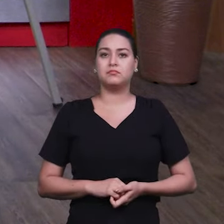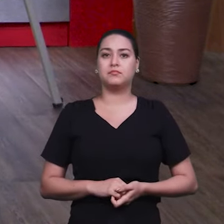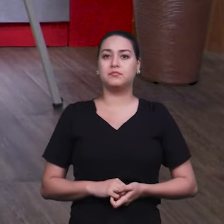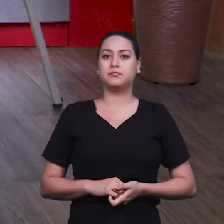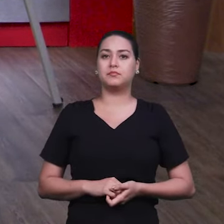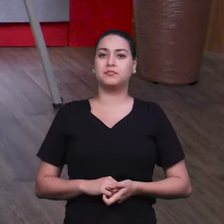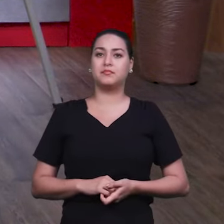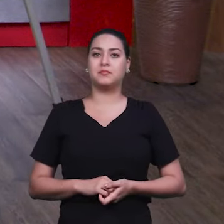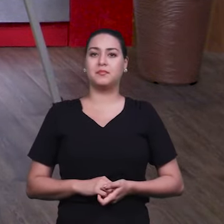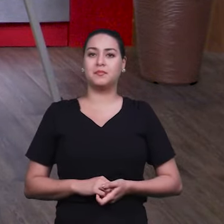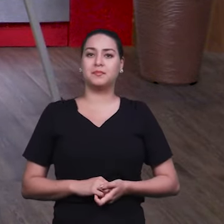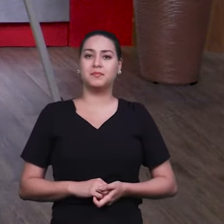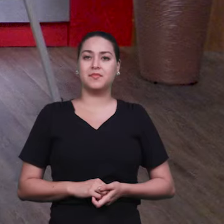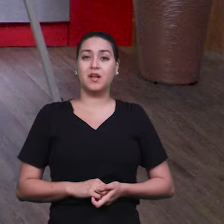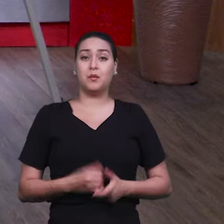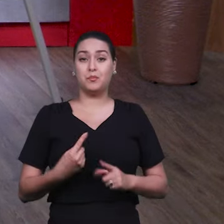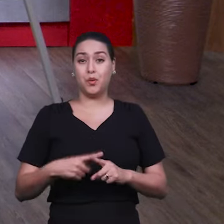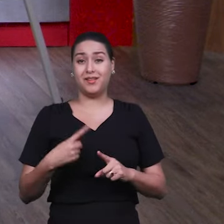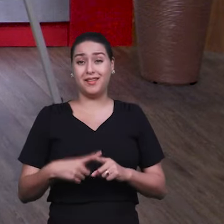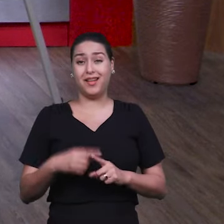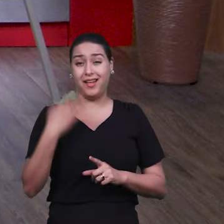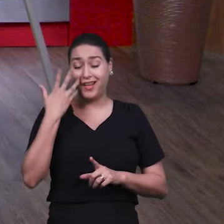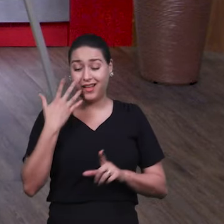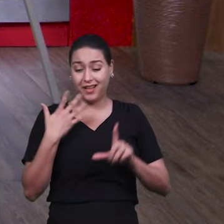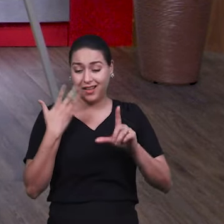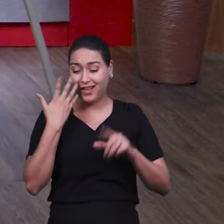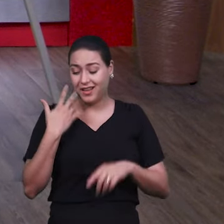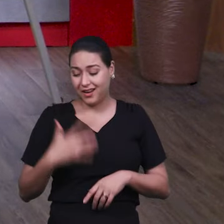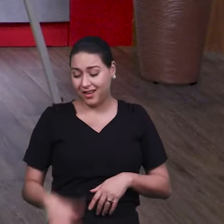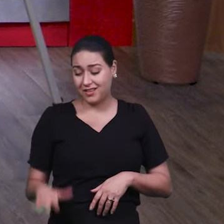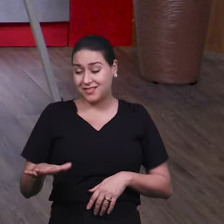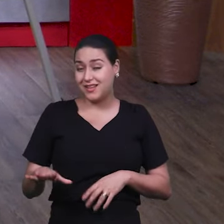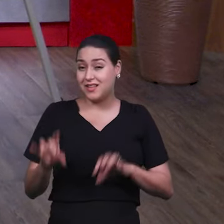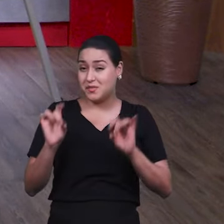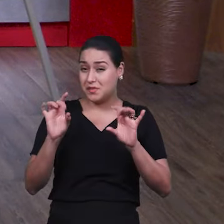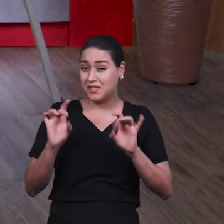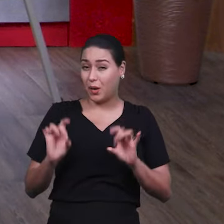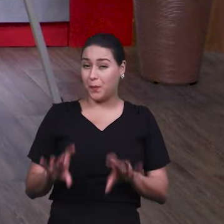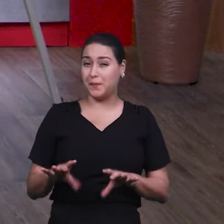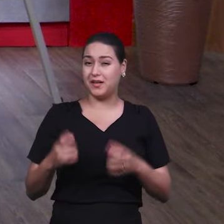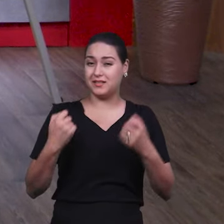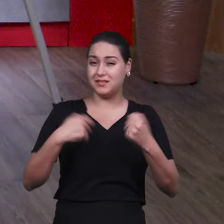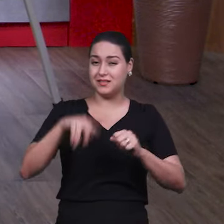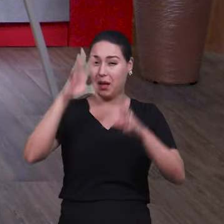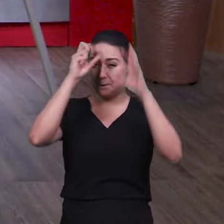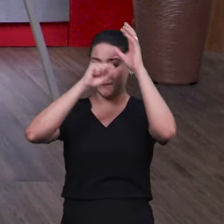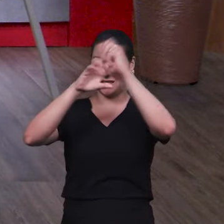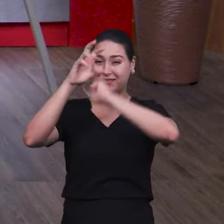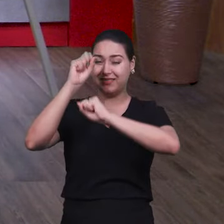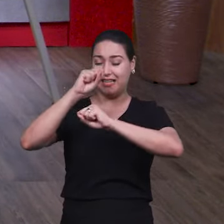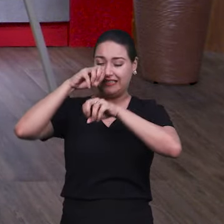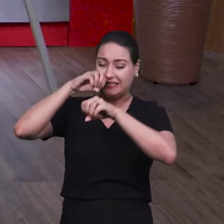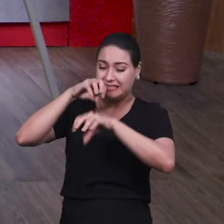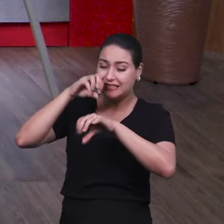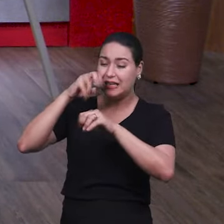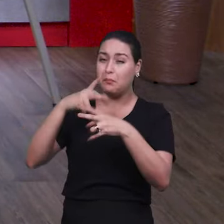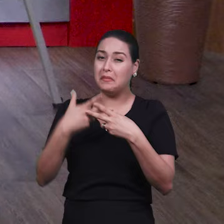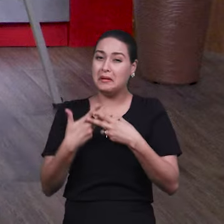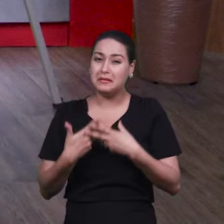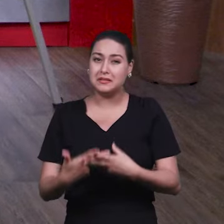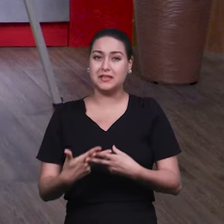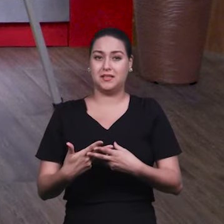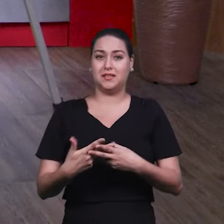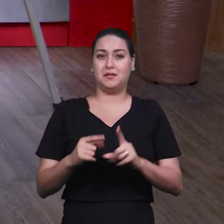exige uma forma de aprendizado diferenciada, né? É, o músico nem sempre vai ser